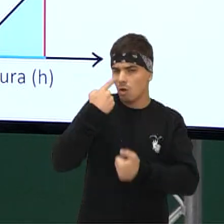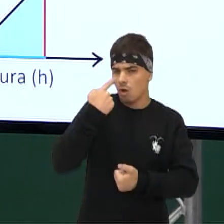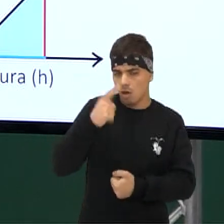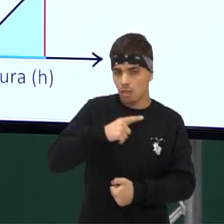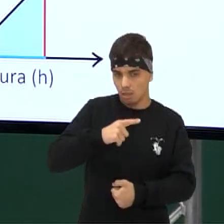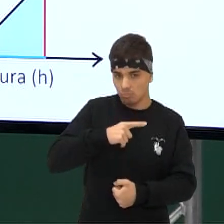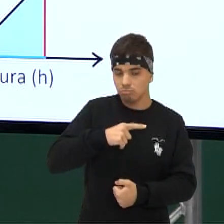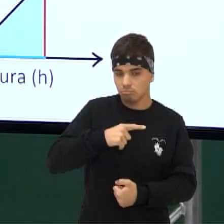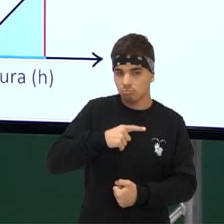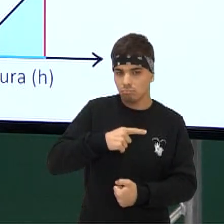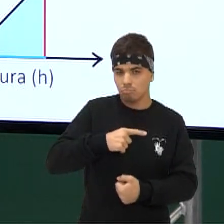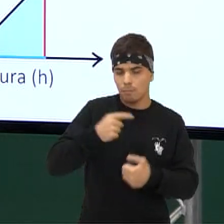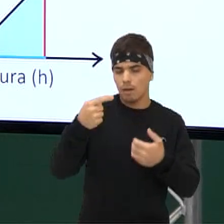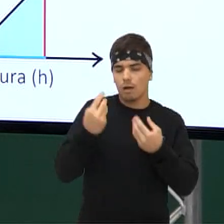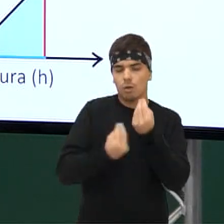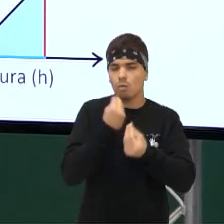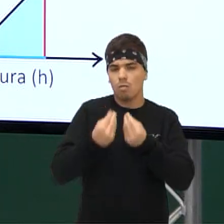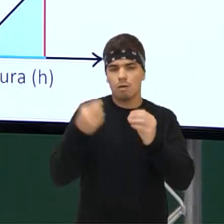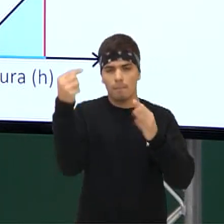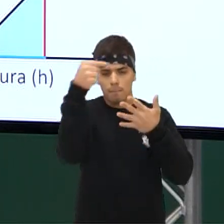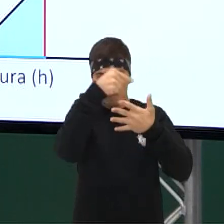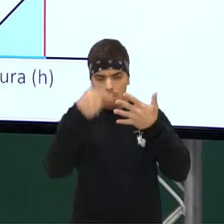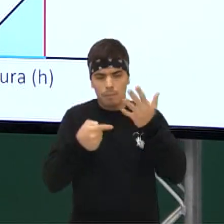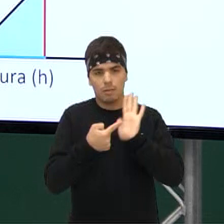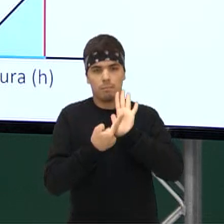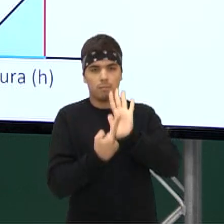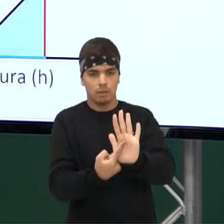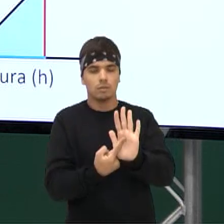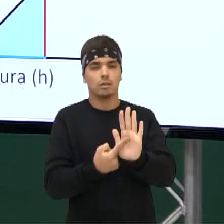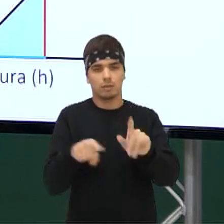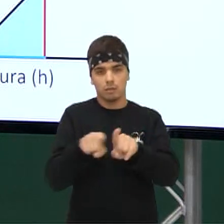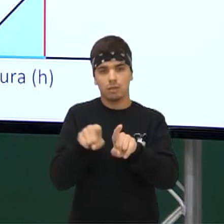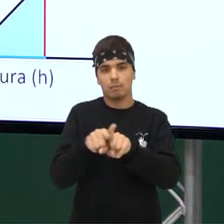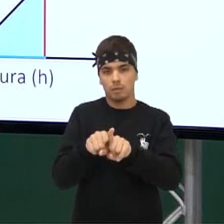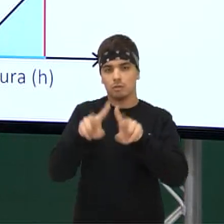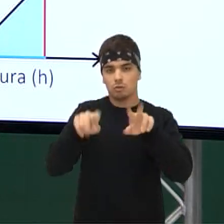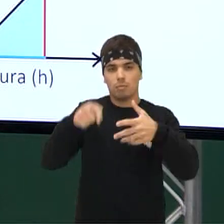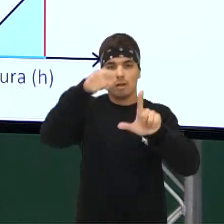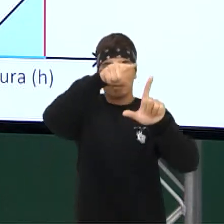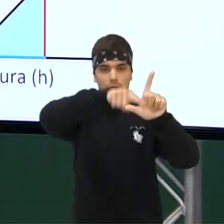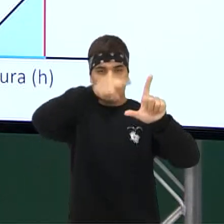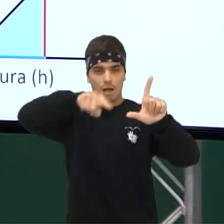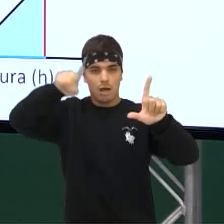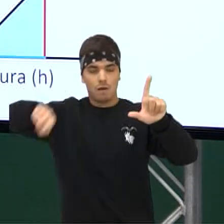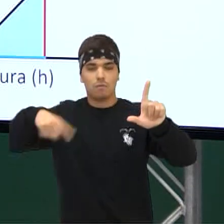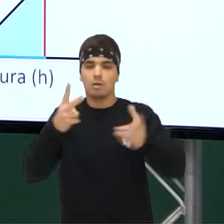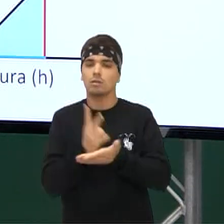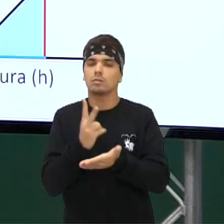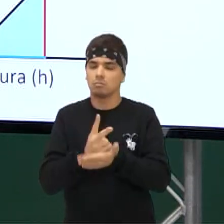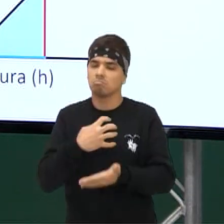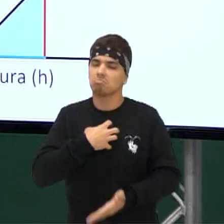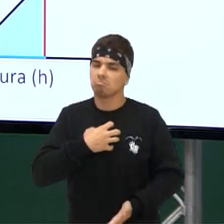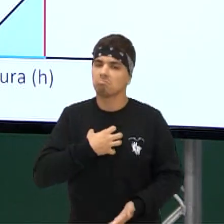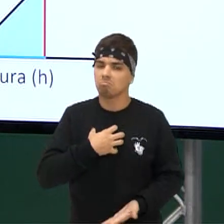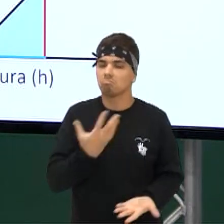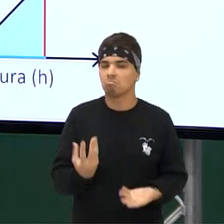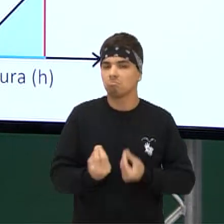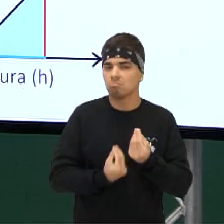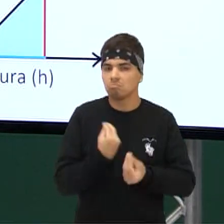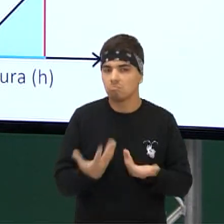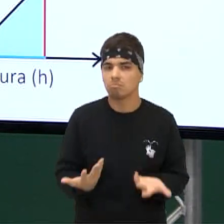certas formas de apresentar isso E isso, né? No caso, a pode apresentar através de gráfico Gráfico eu falo que é sempre uma maneira bastante